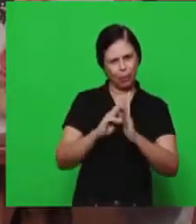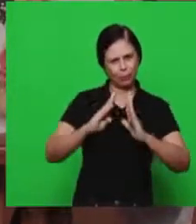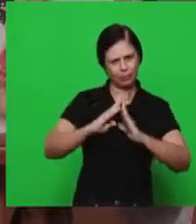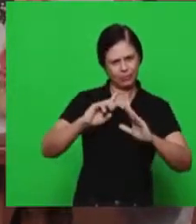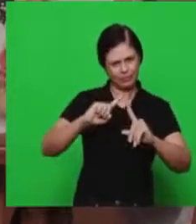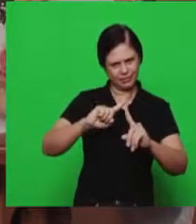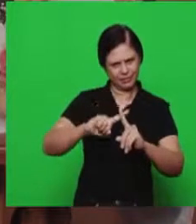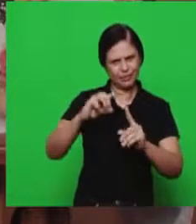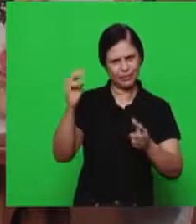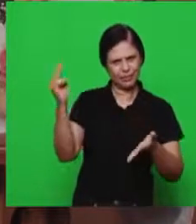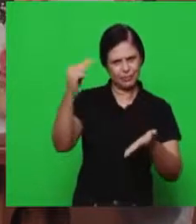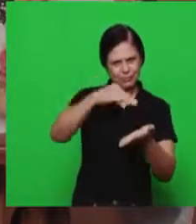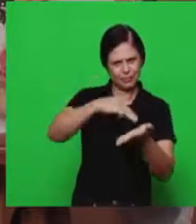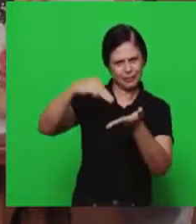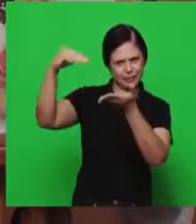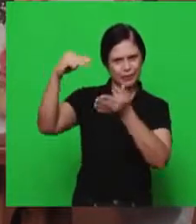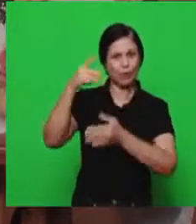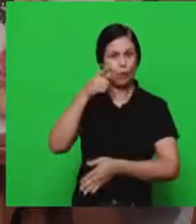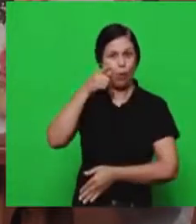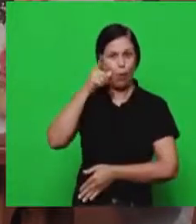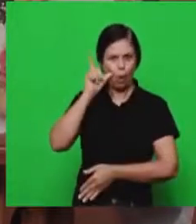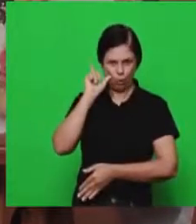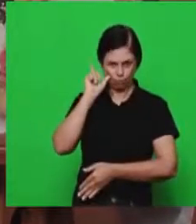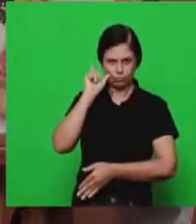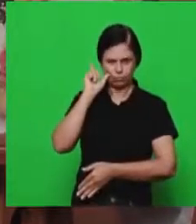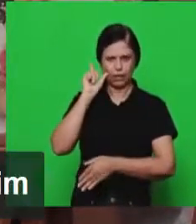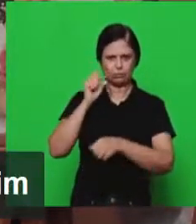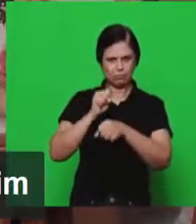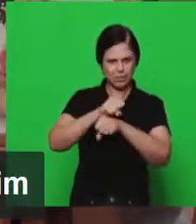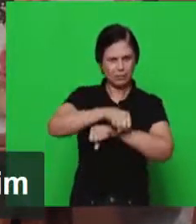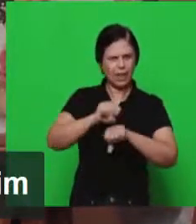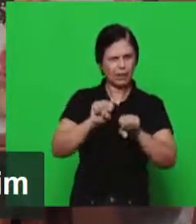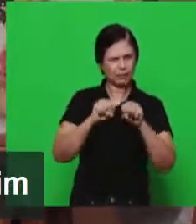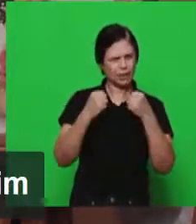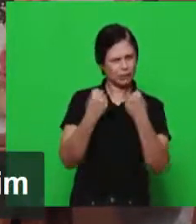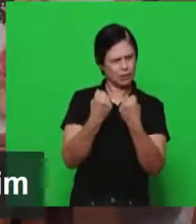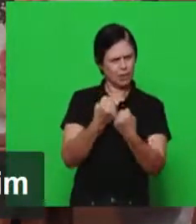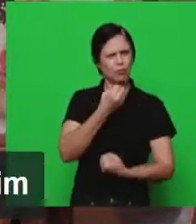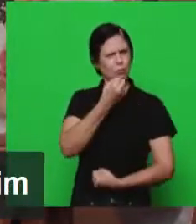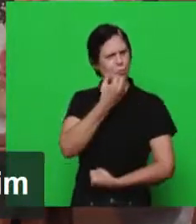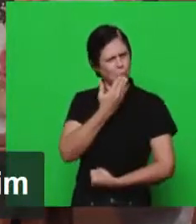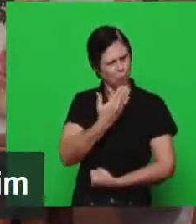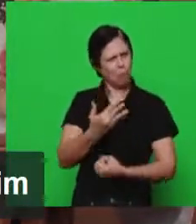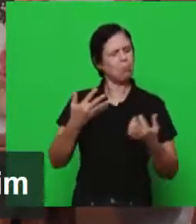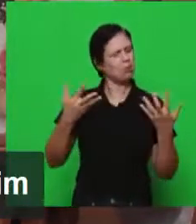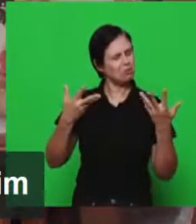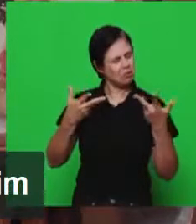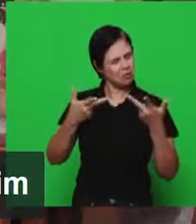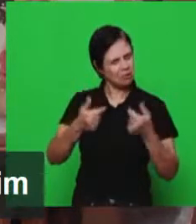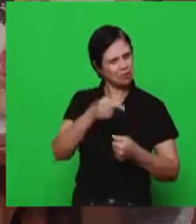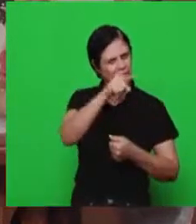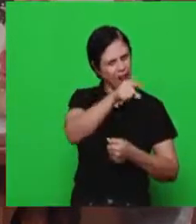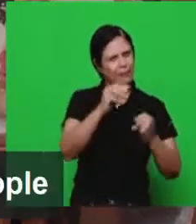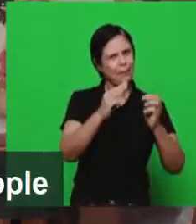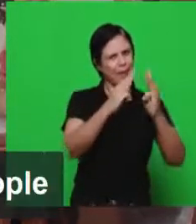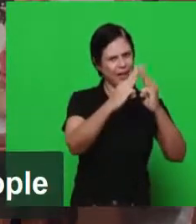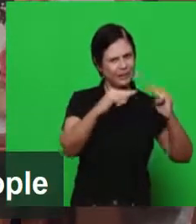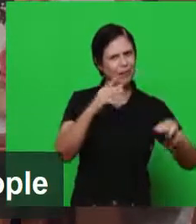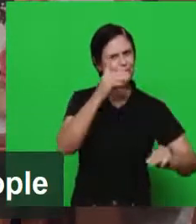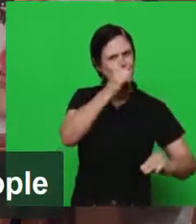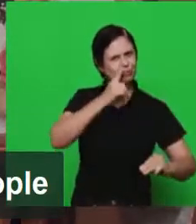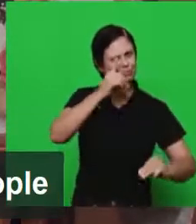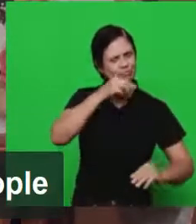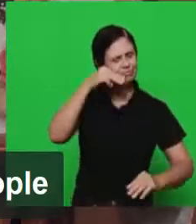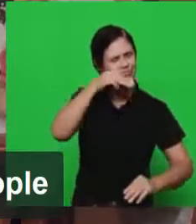dia após um seminário de grandes resultados que nós tivemos ontem no Manaim, e